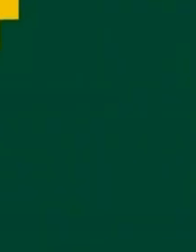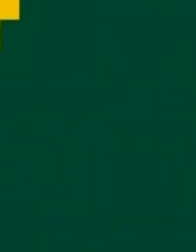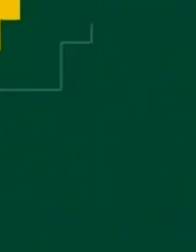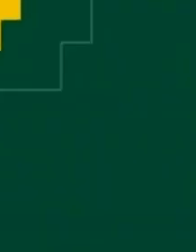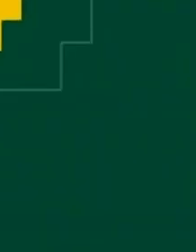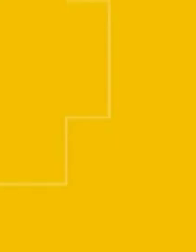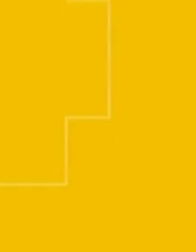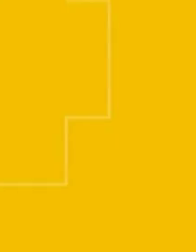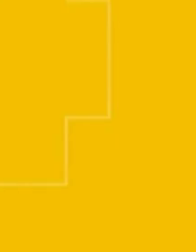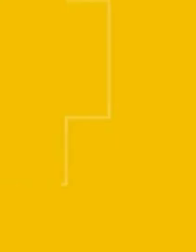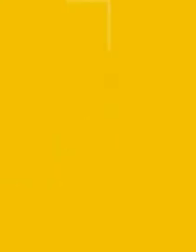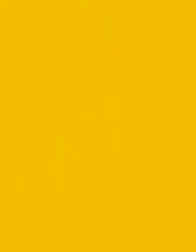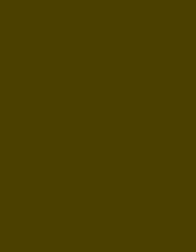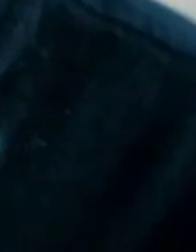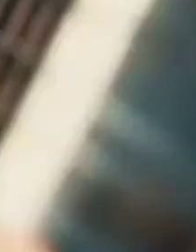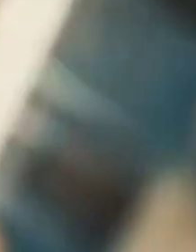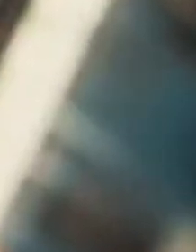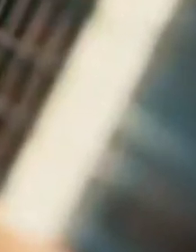empregos.